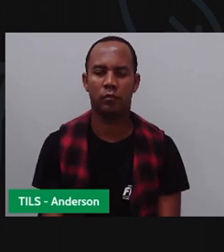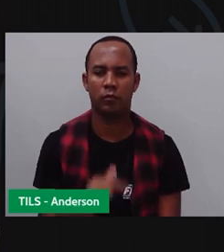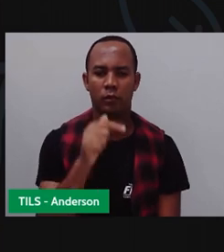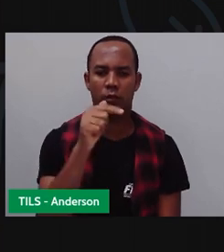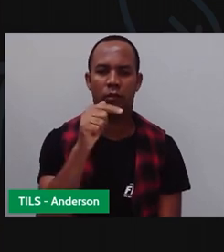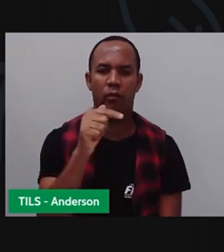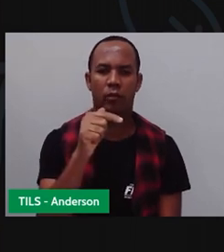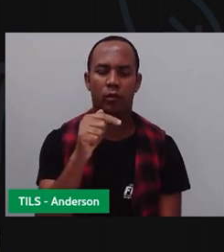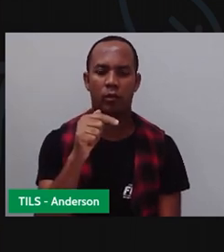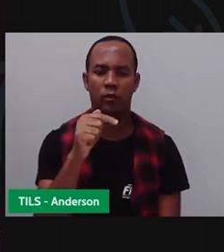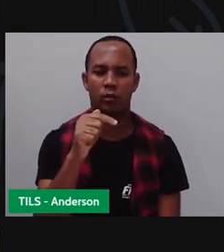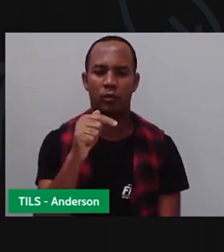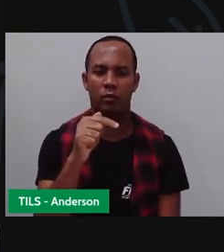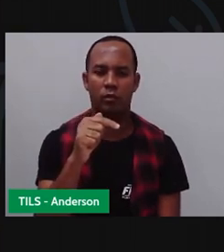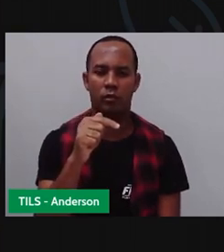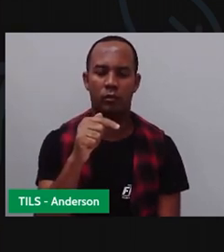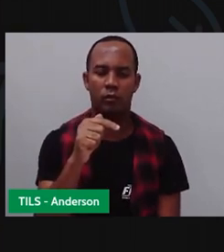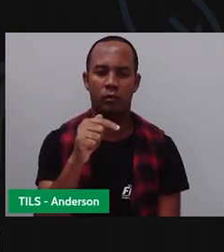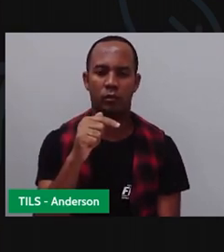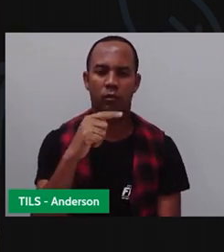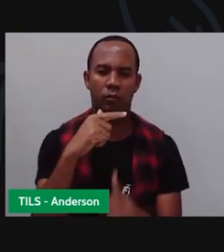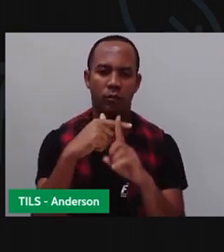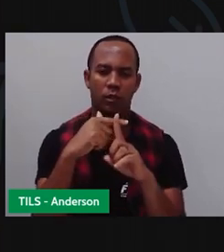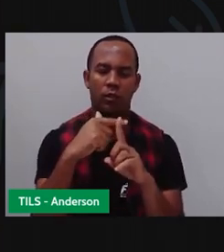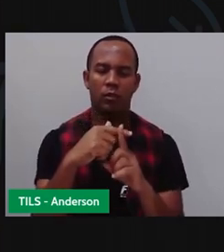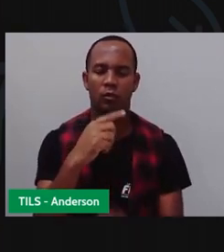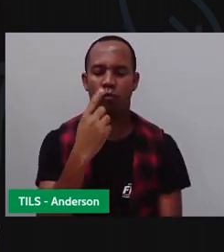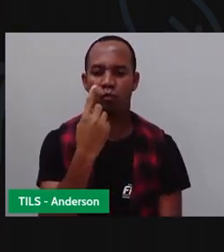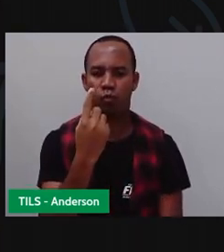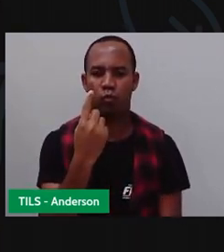Sete mais... Opa, coloquei esse mais aqui. esse não.